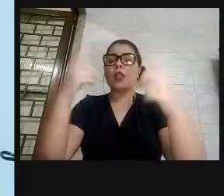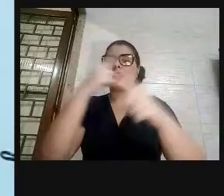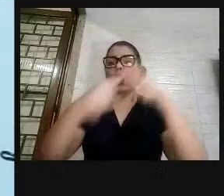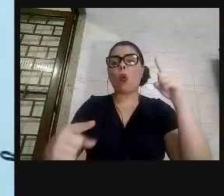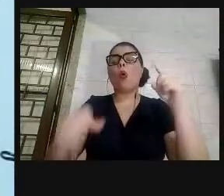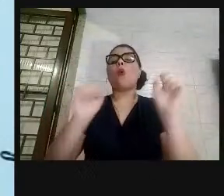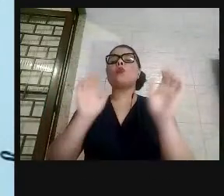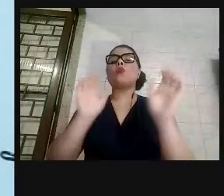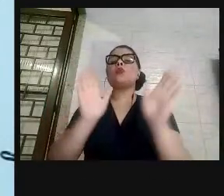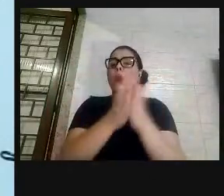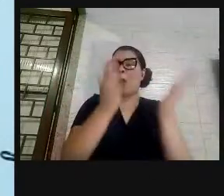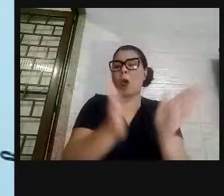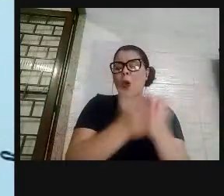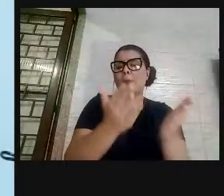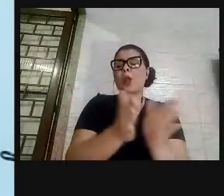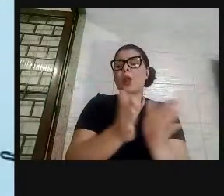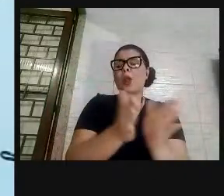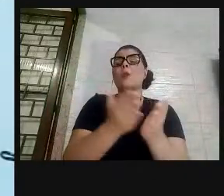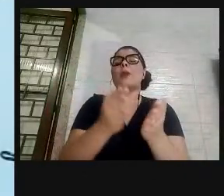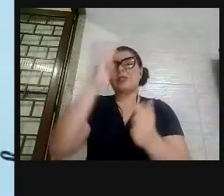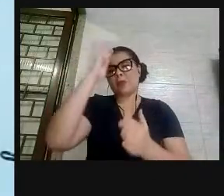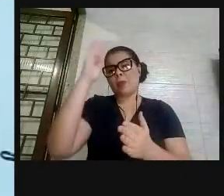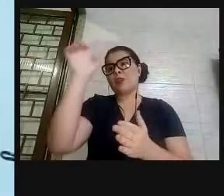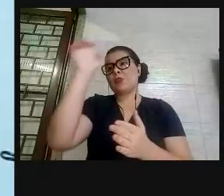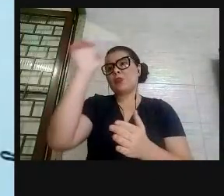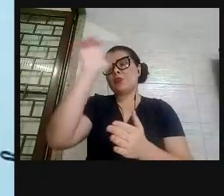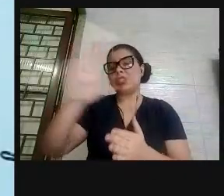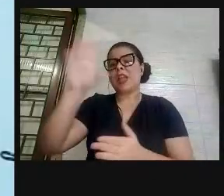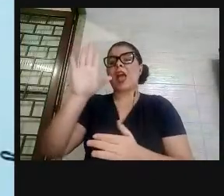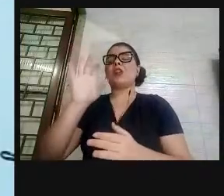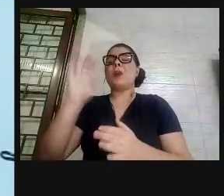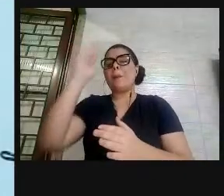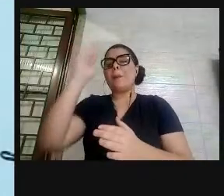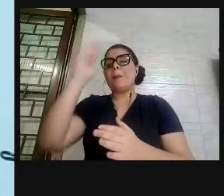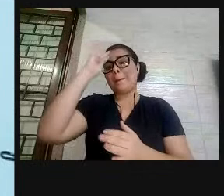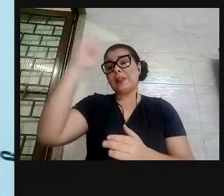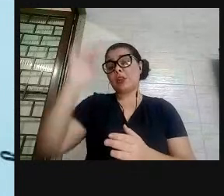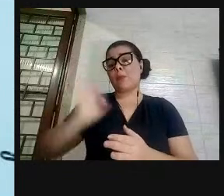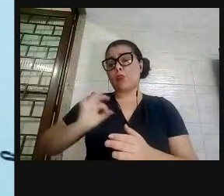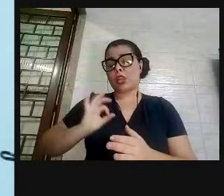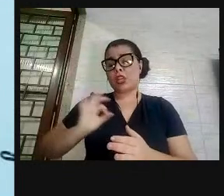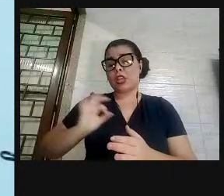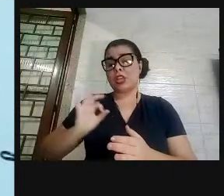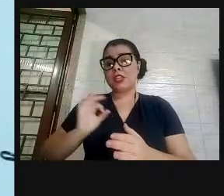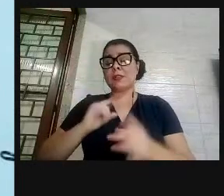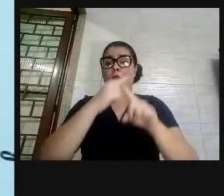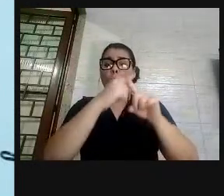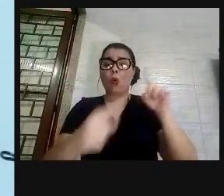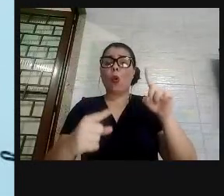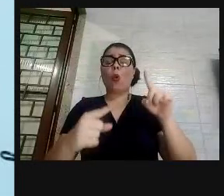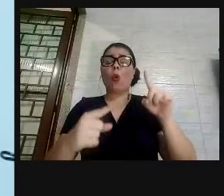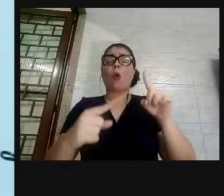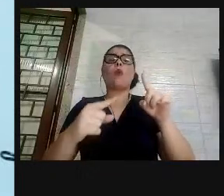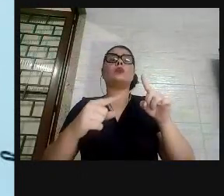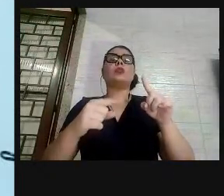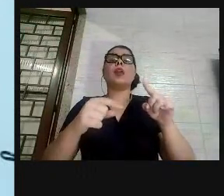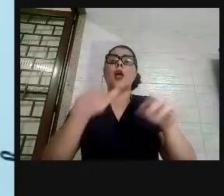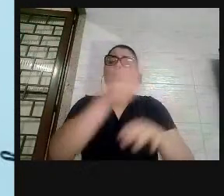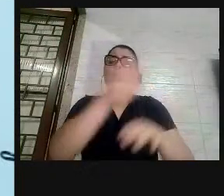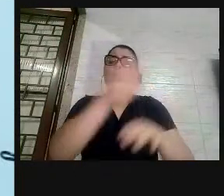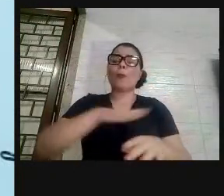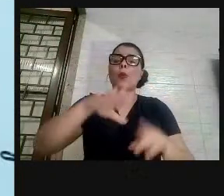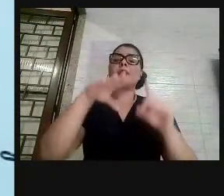violência do Estado, principalmente através das polícias, contra as populações vulneráveis, populações de favelas, populações excluídas.